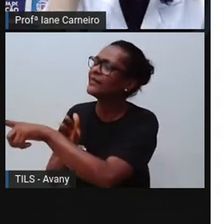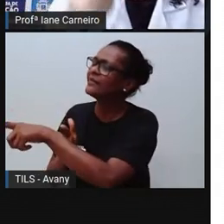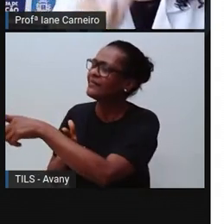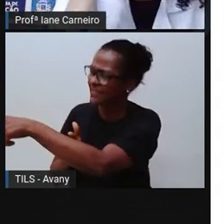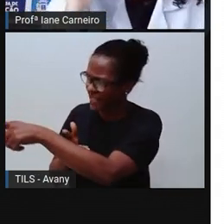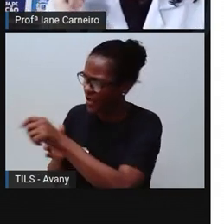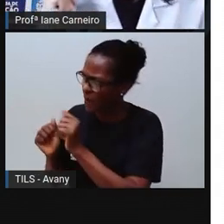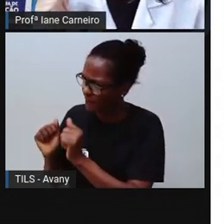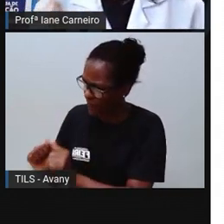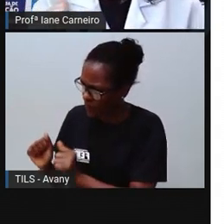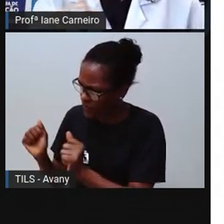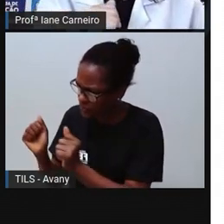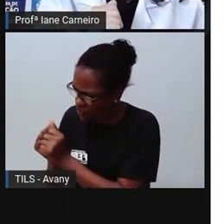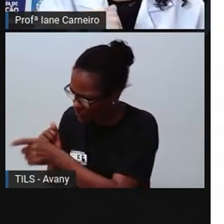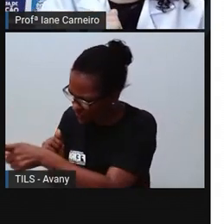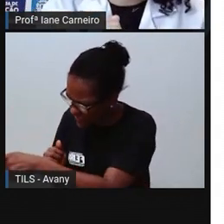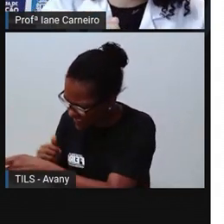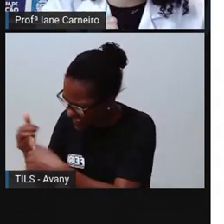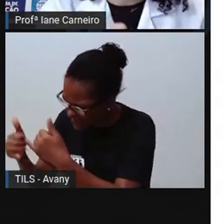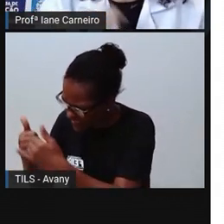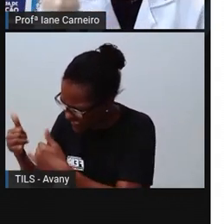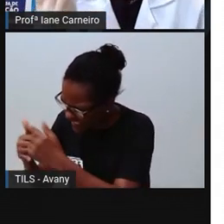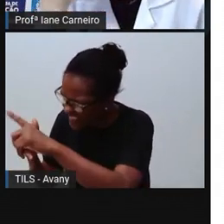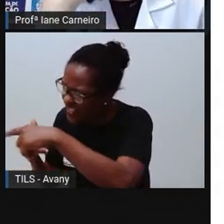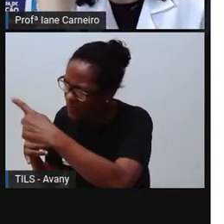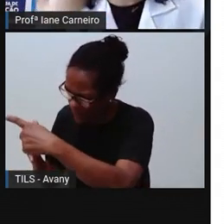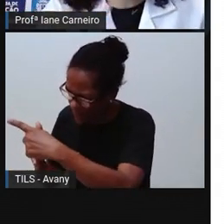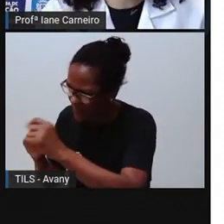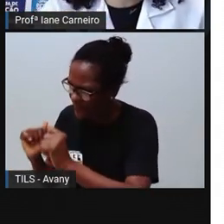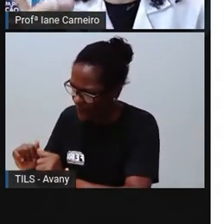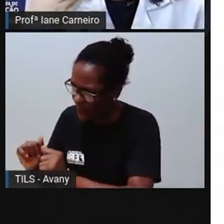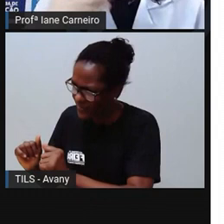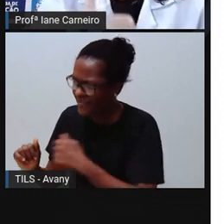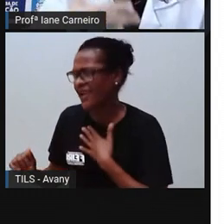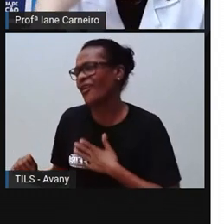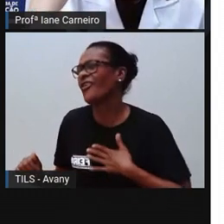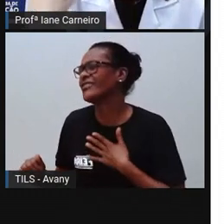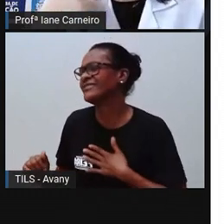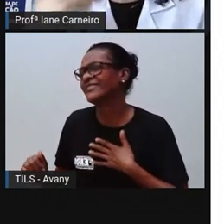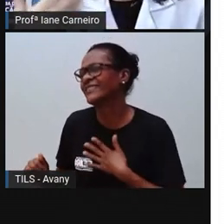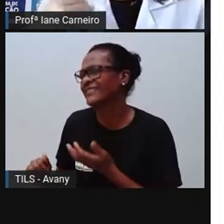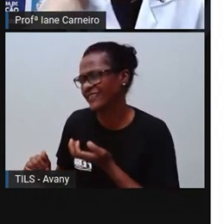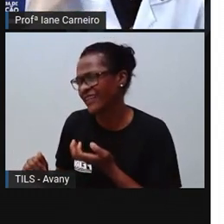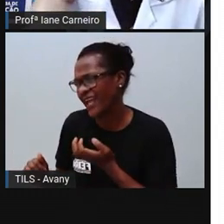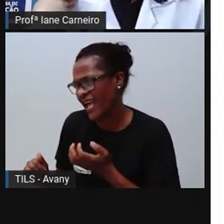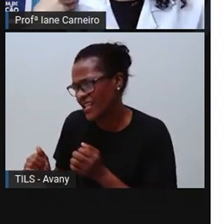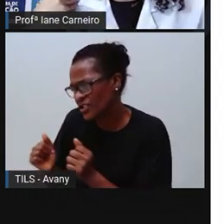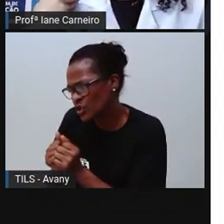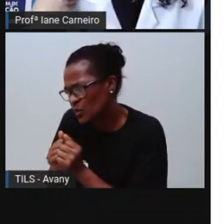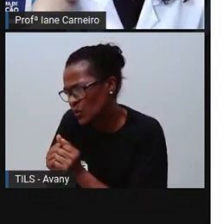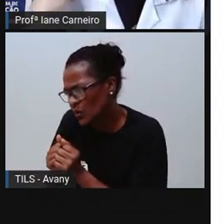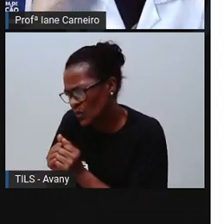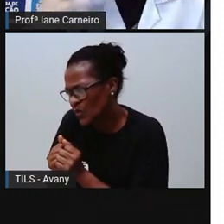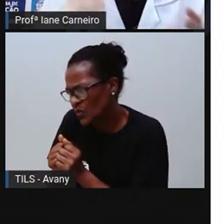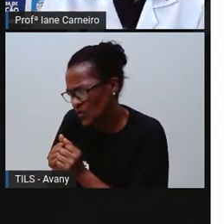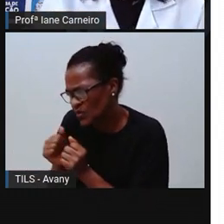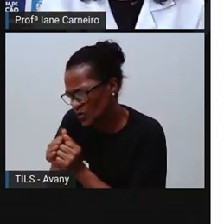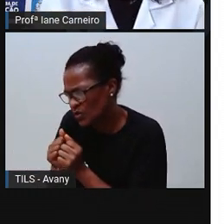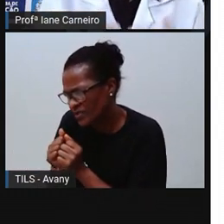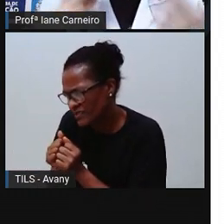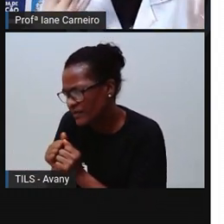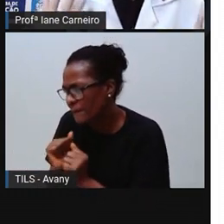Eu posso brincar depois, se você terminar de brincar? Ou eu gostaria de brincar também, a gente pode compartilhar? Então,